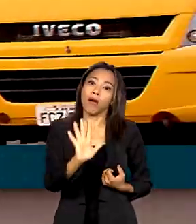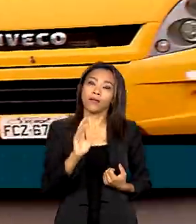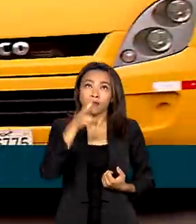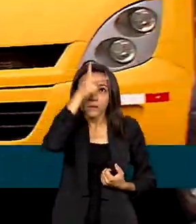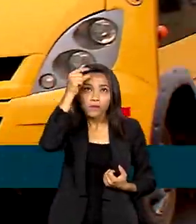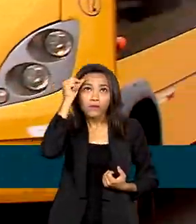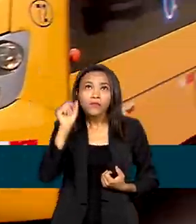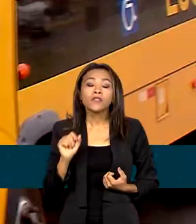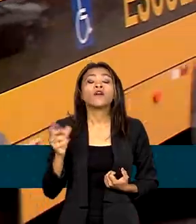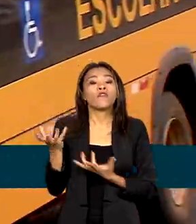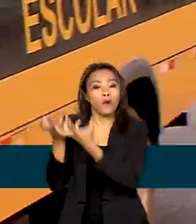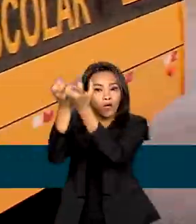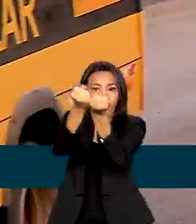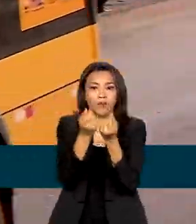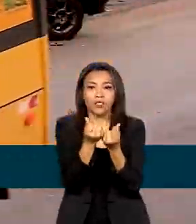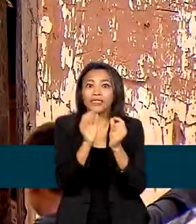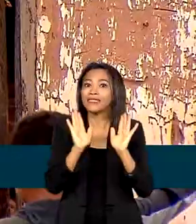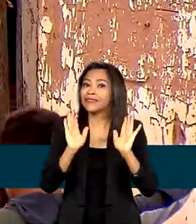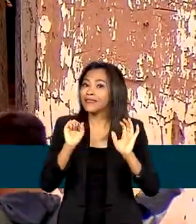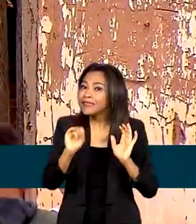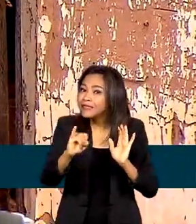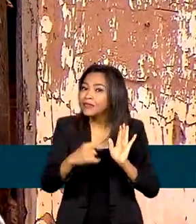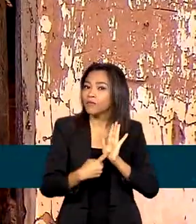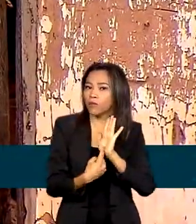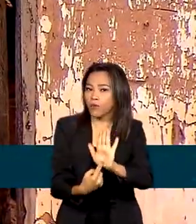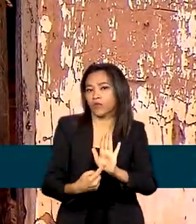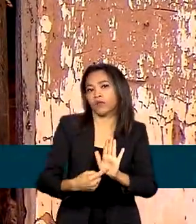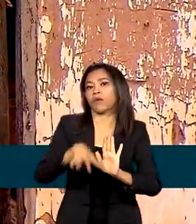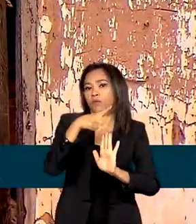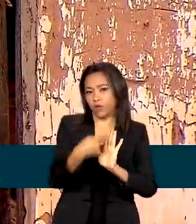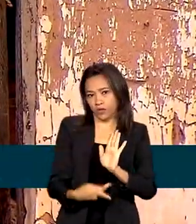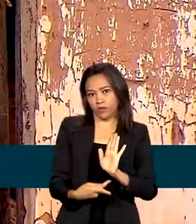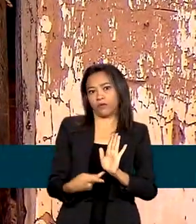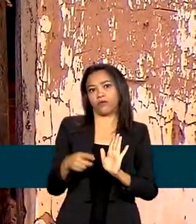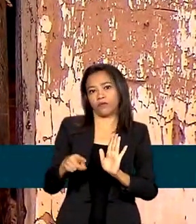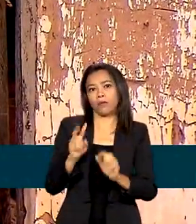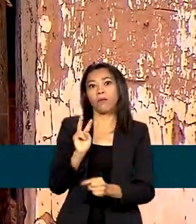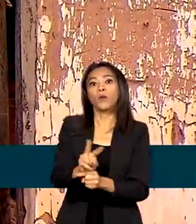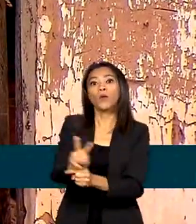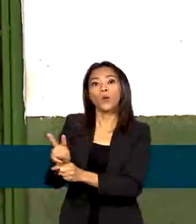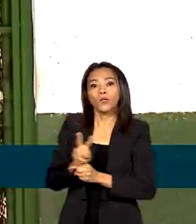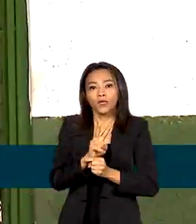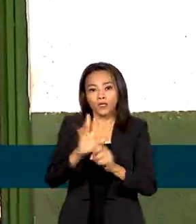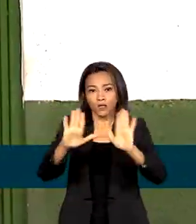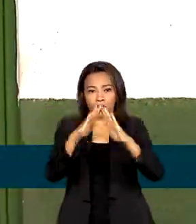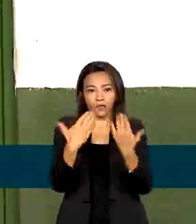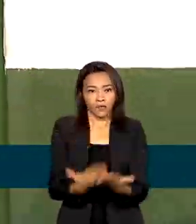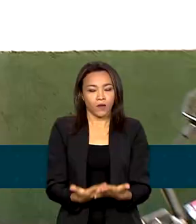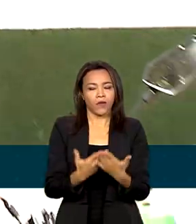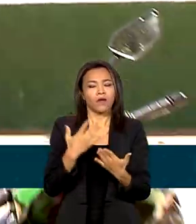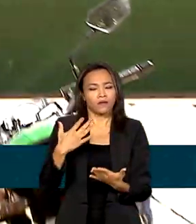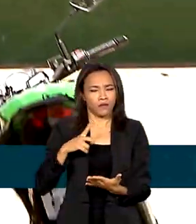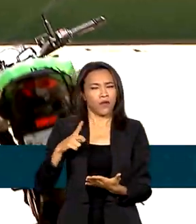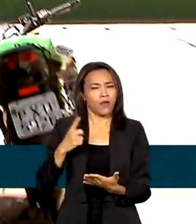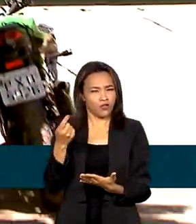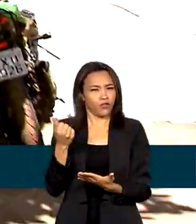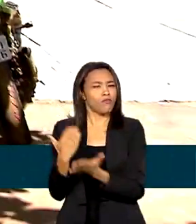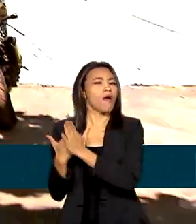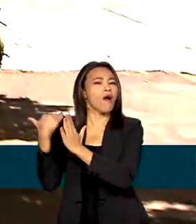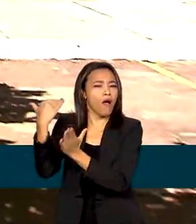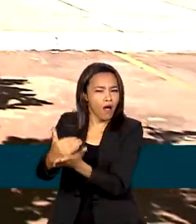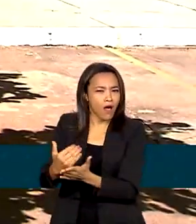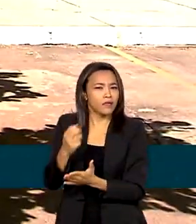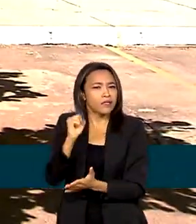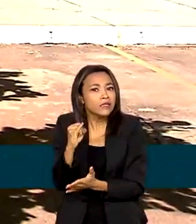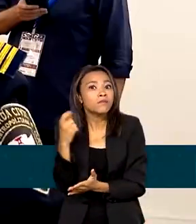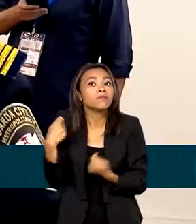se apresentarem projetos com foco na proteção da rede escolar. Já está previsto até a liberação de mais recursos, caso